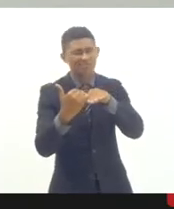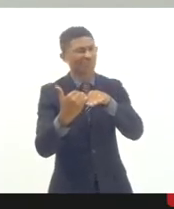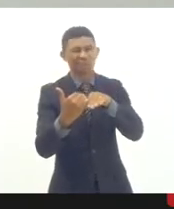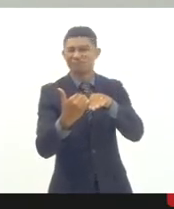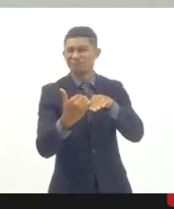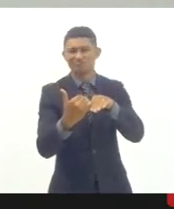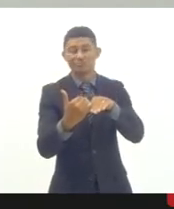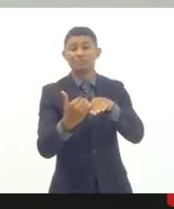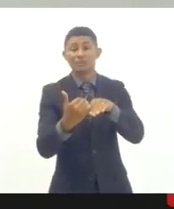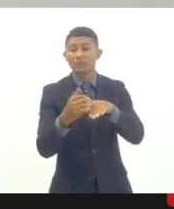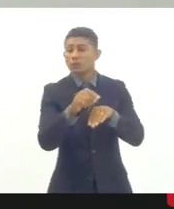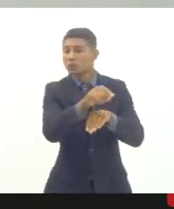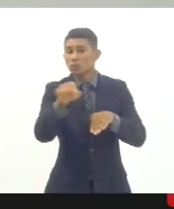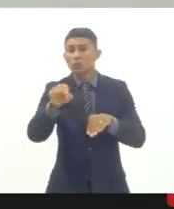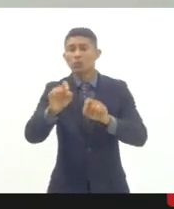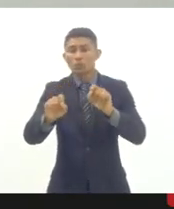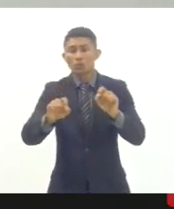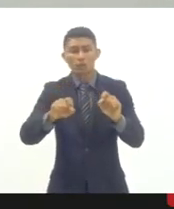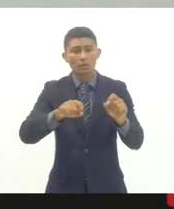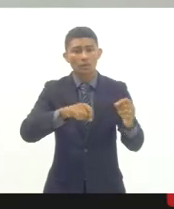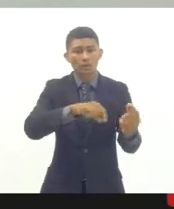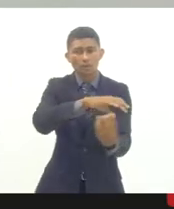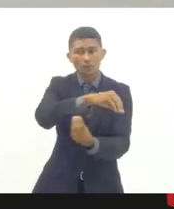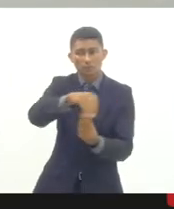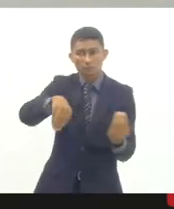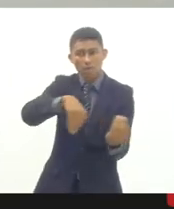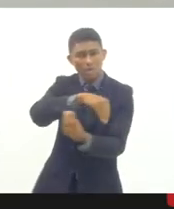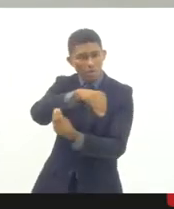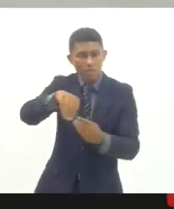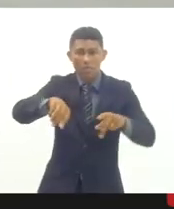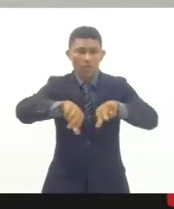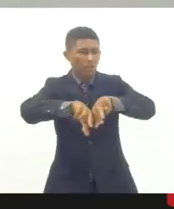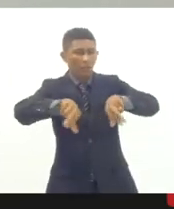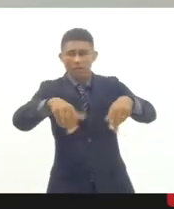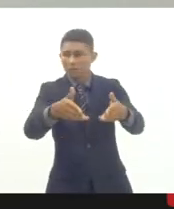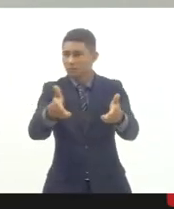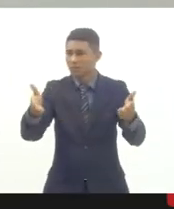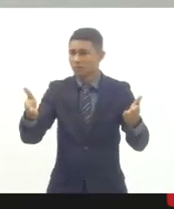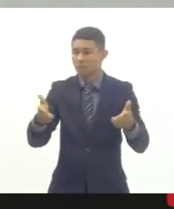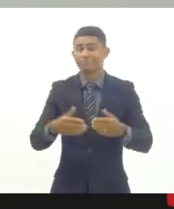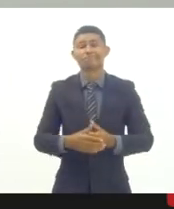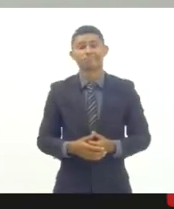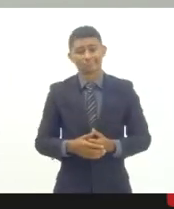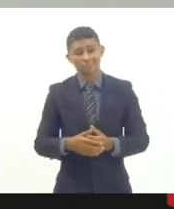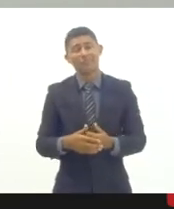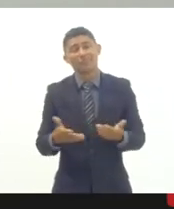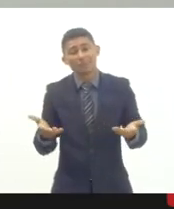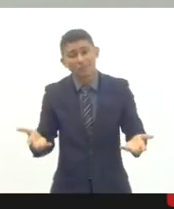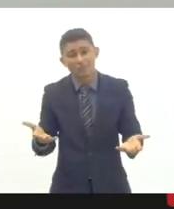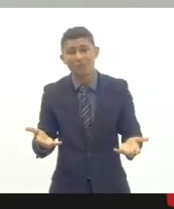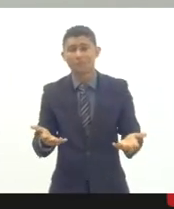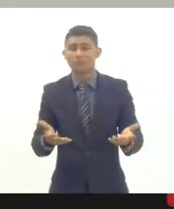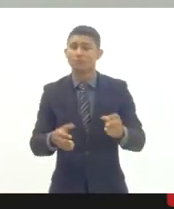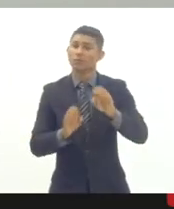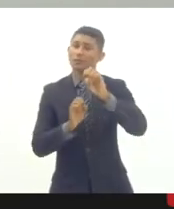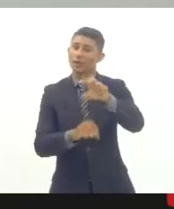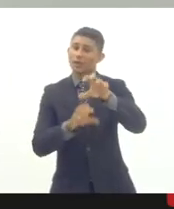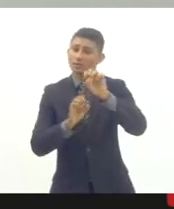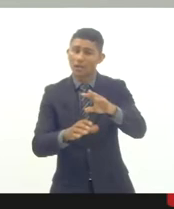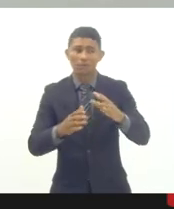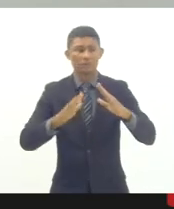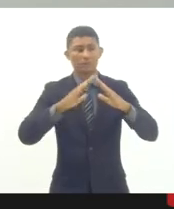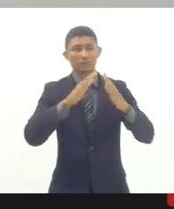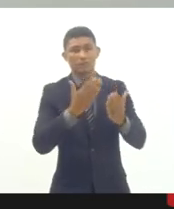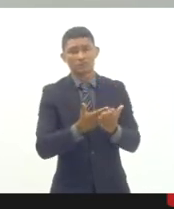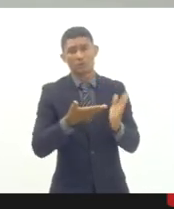heterogênea. E, portanto, o papel da educação e da escola é um